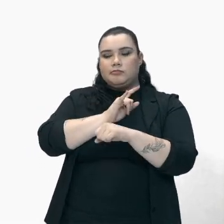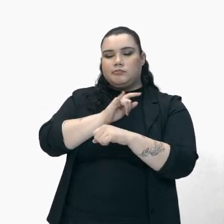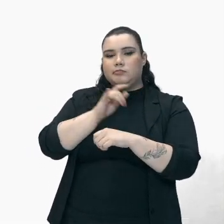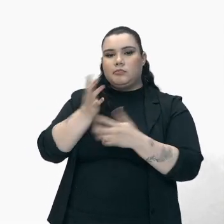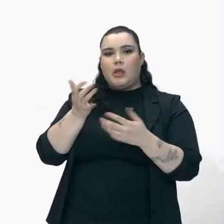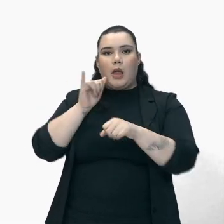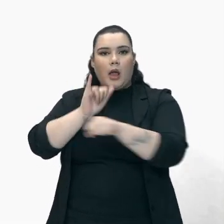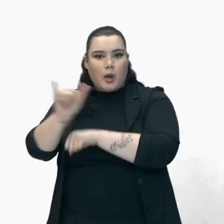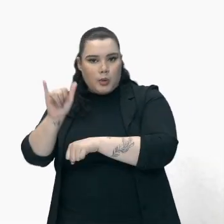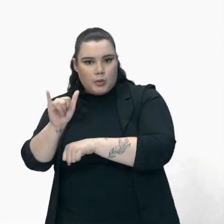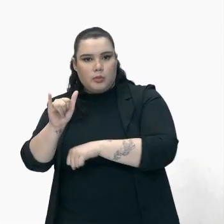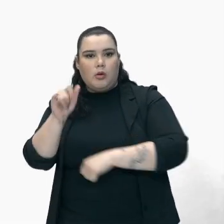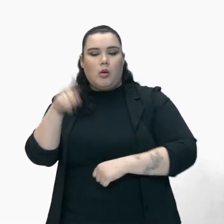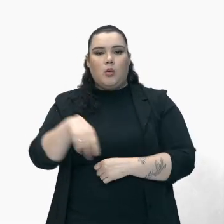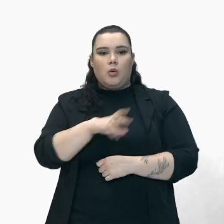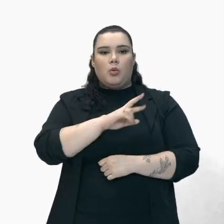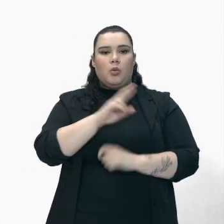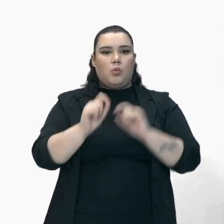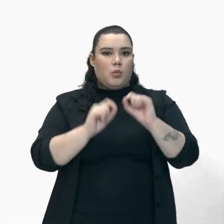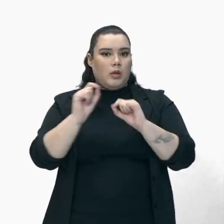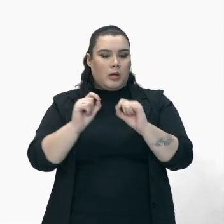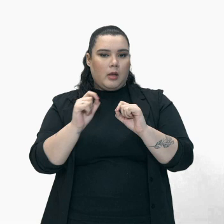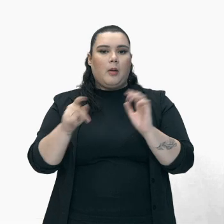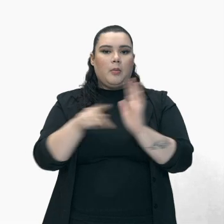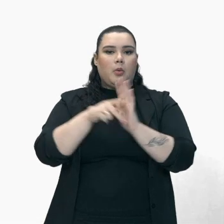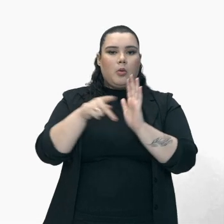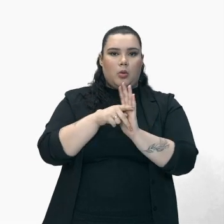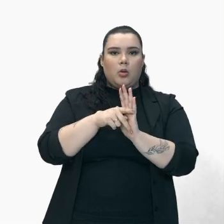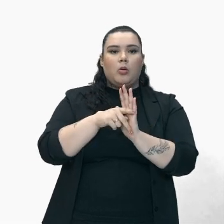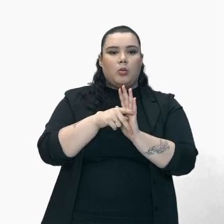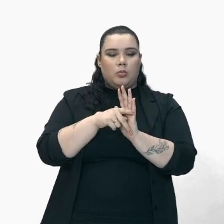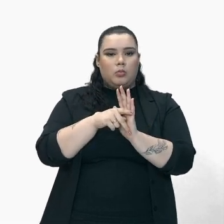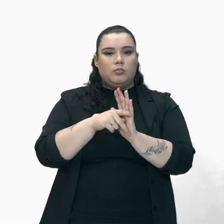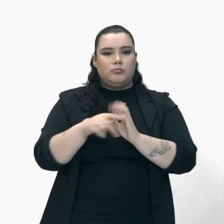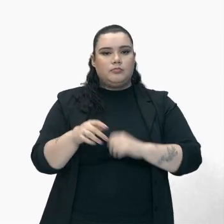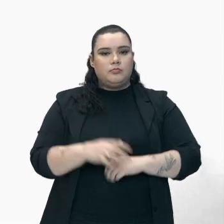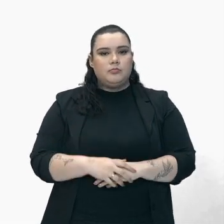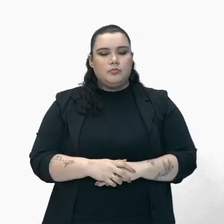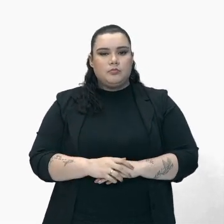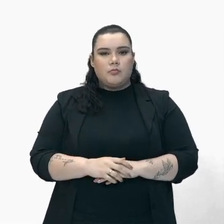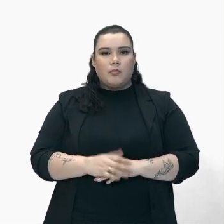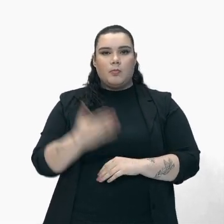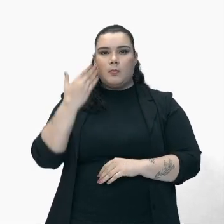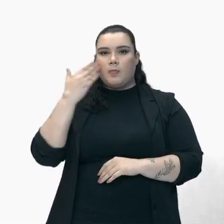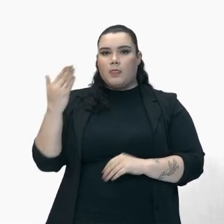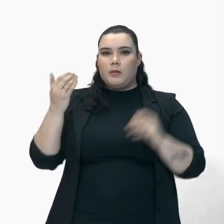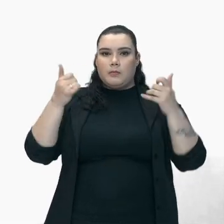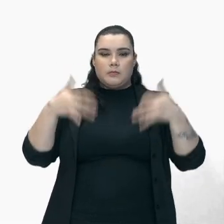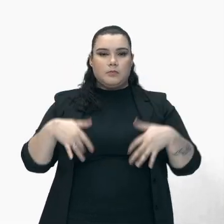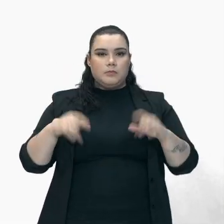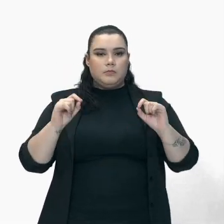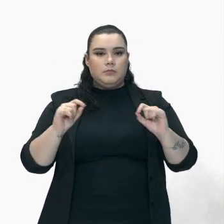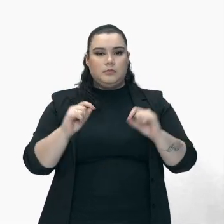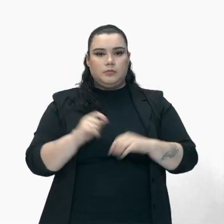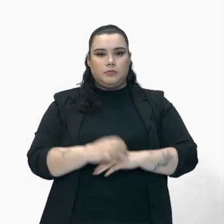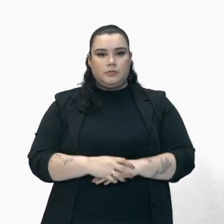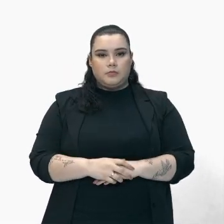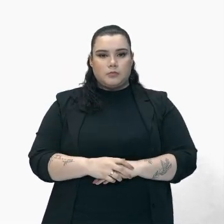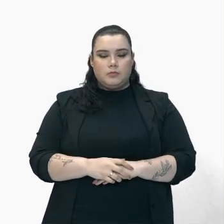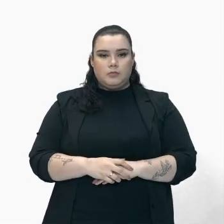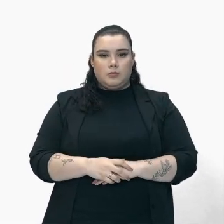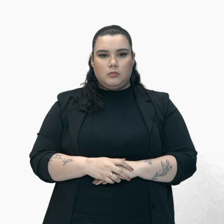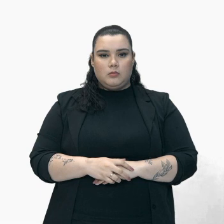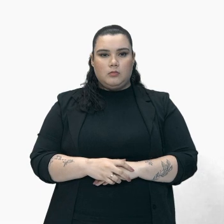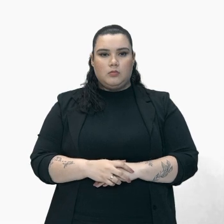Que entrou pra história Como um dos traidores Da pátria Mas que a gente Está problematizando E vê que Essa questão É muito mais Uma